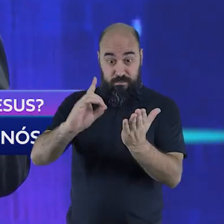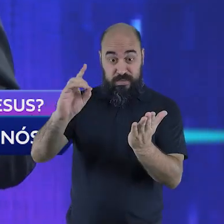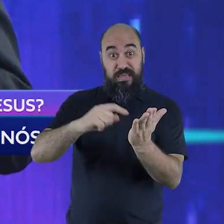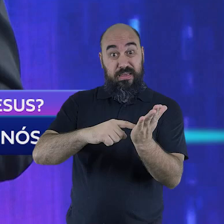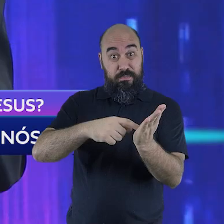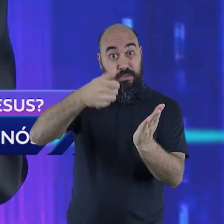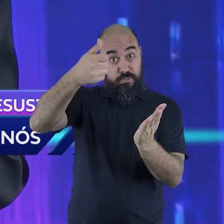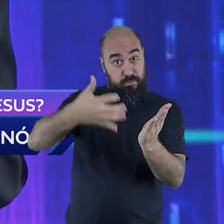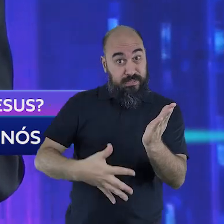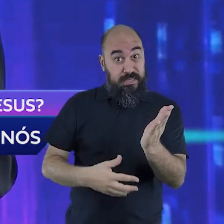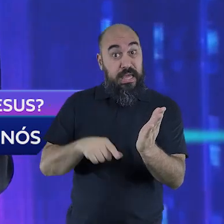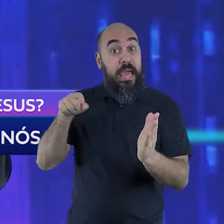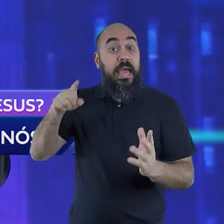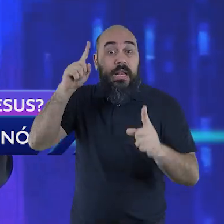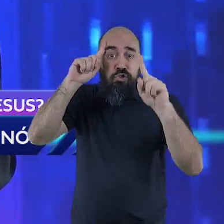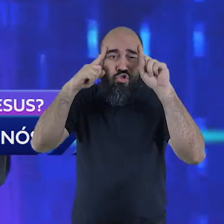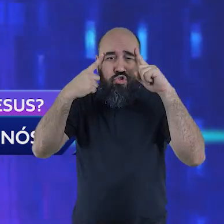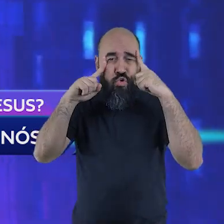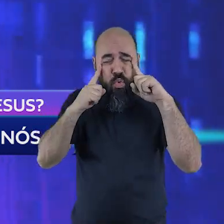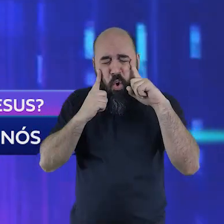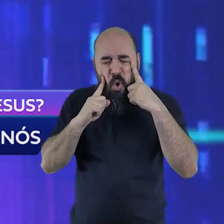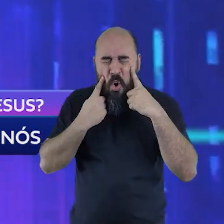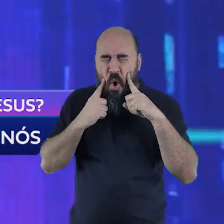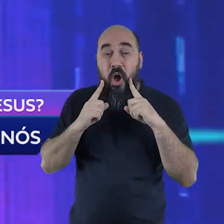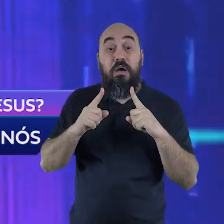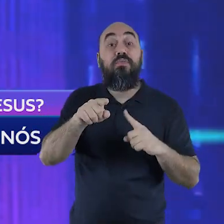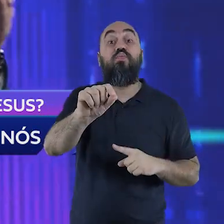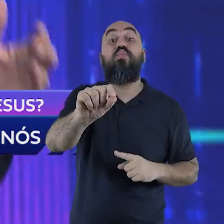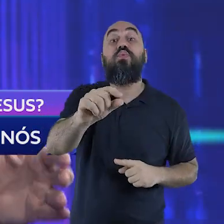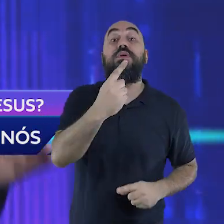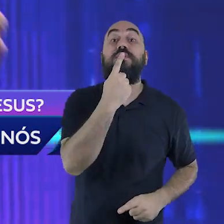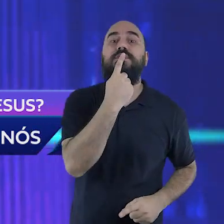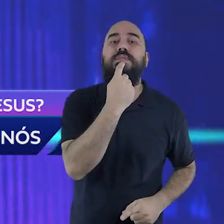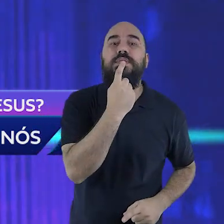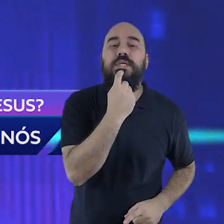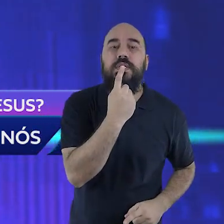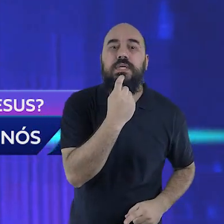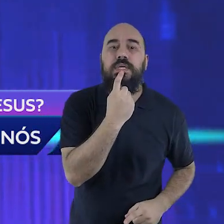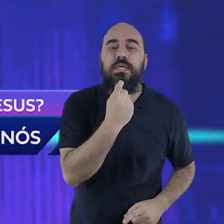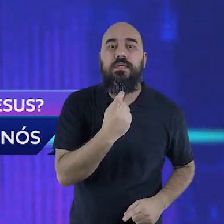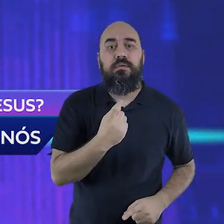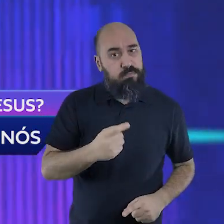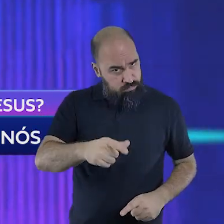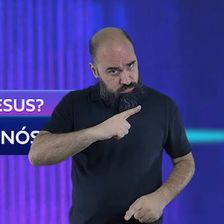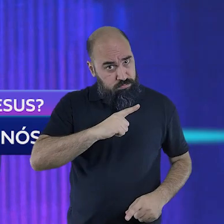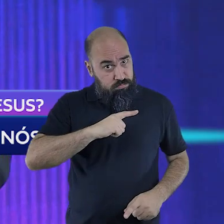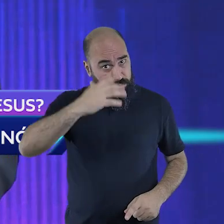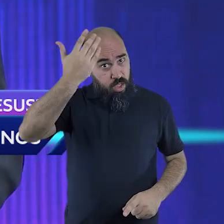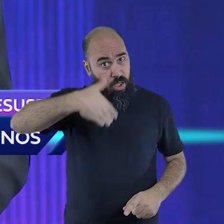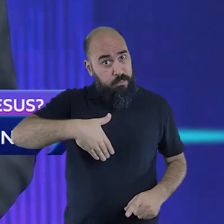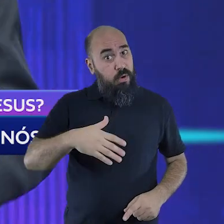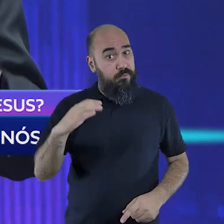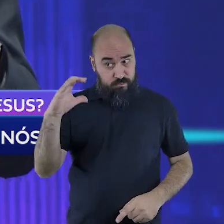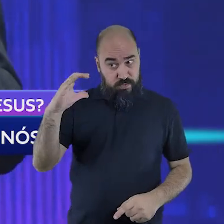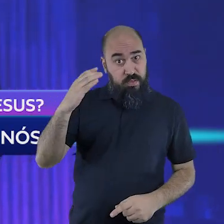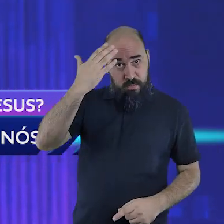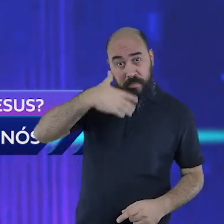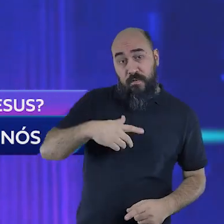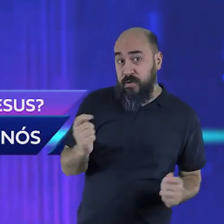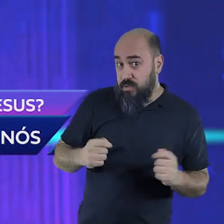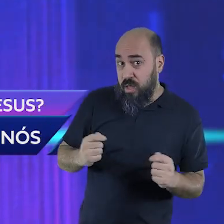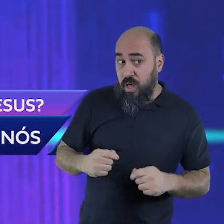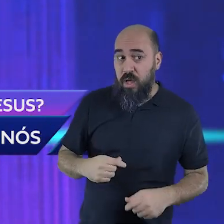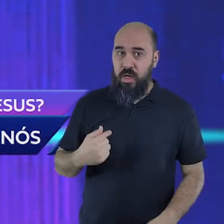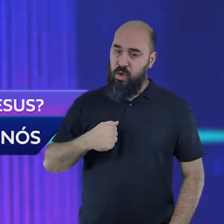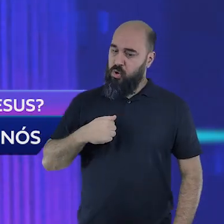chegou a suar sangue. Essa é uma possibilidade biológica já comprovada, mas que eu,